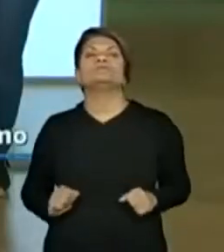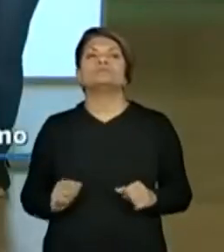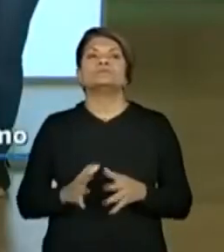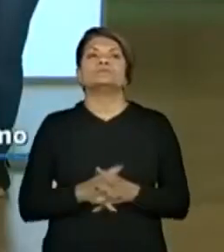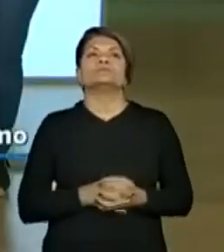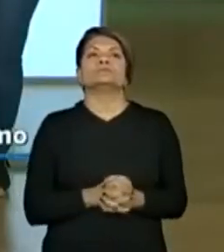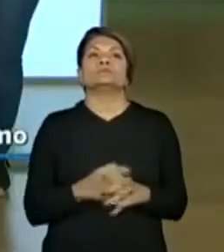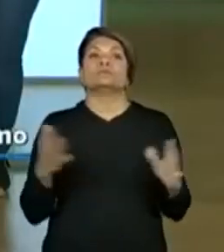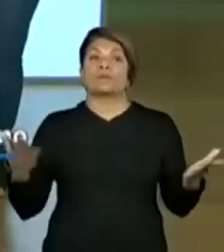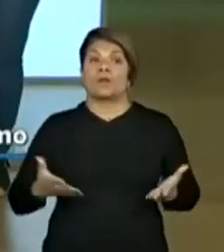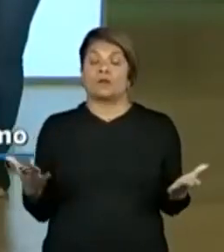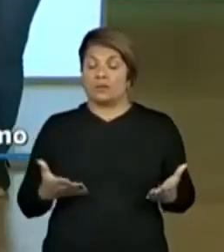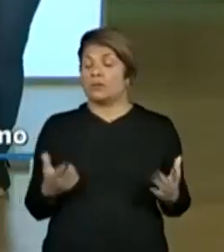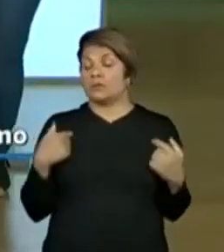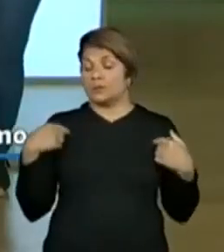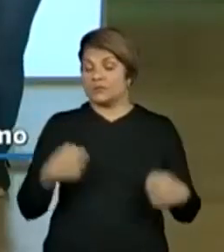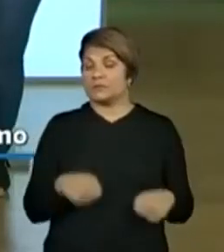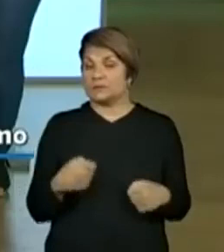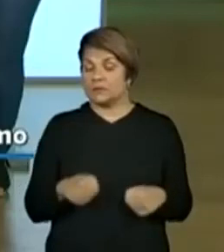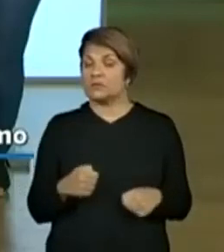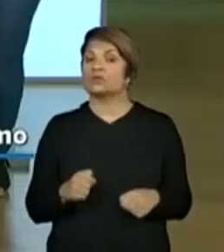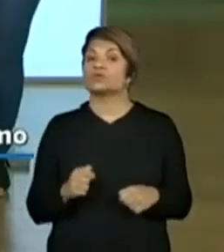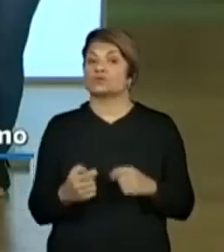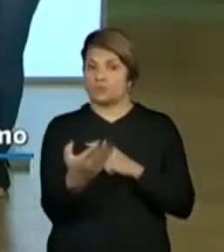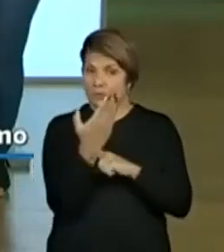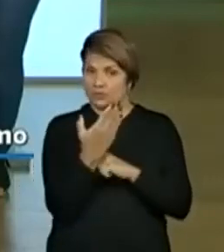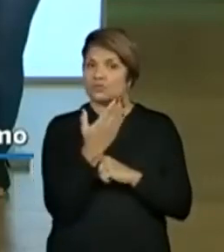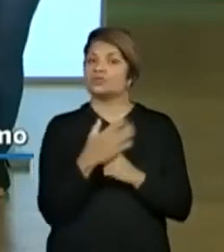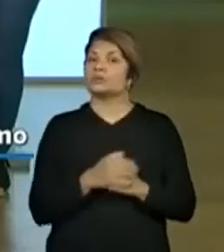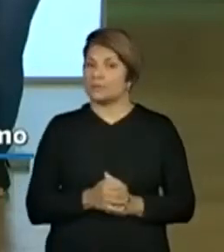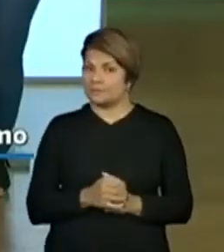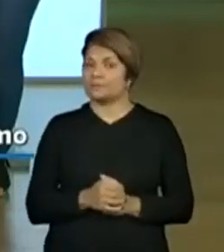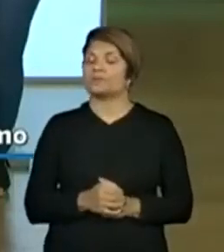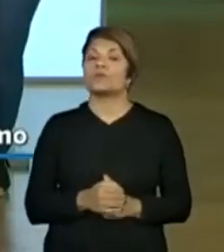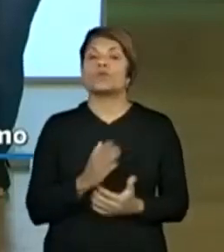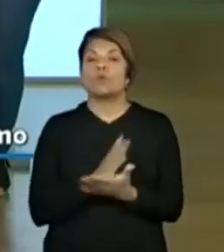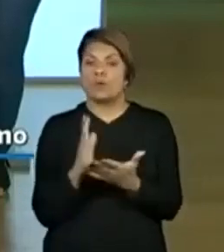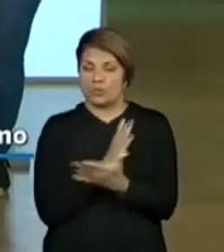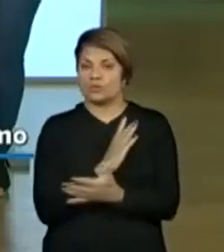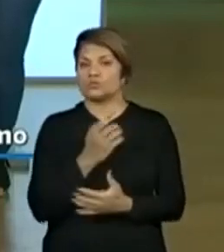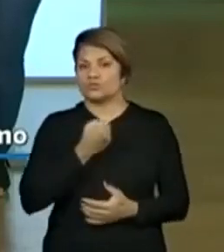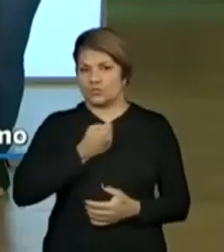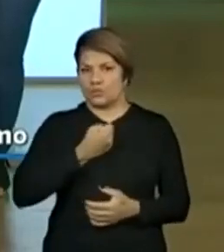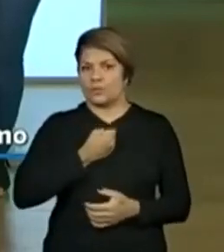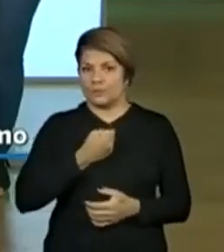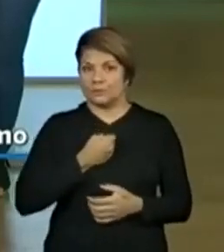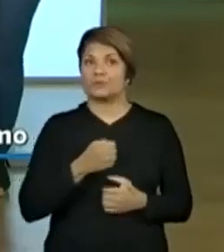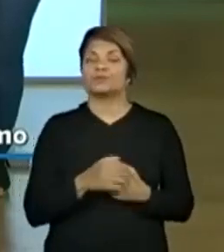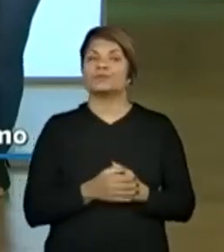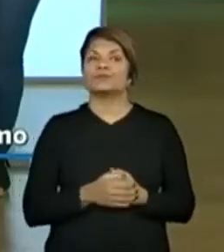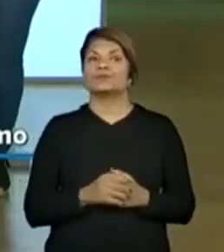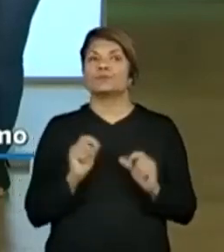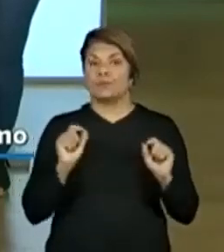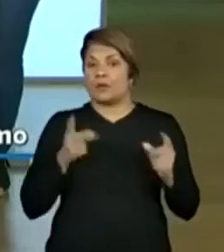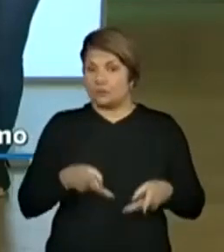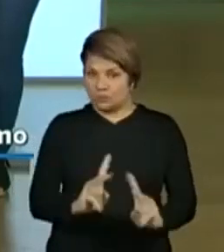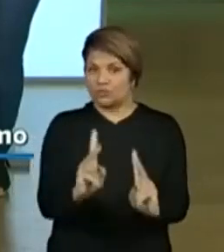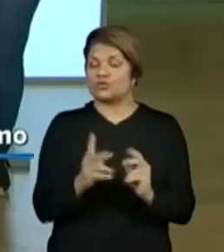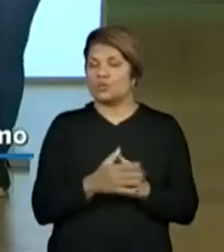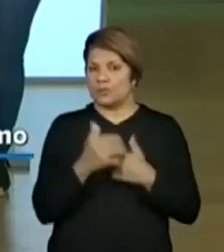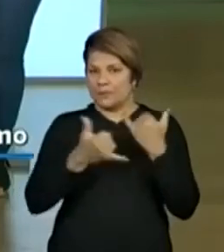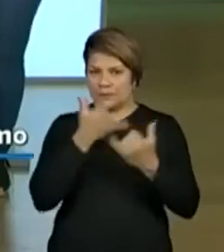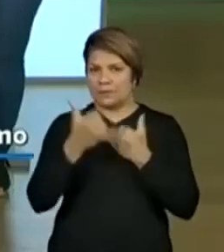Agora, eu preciso da ajuda de vocês aí com alguns números que, para continuar a